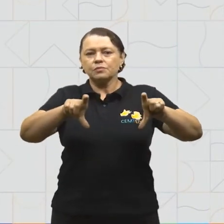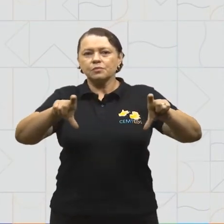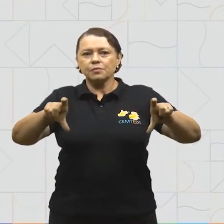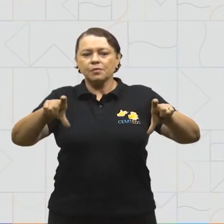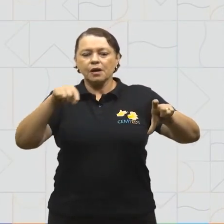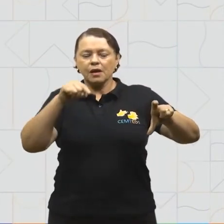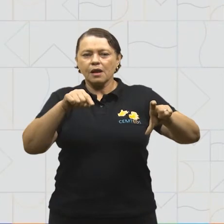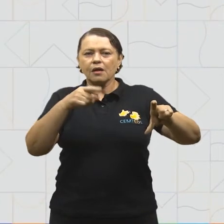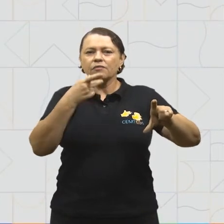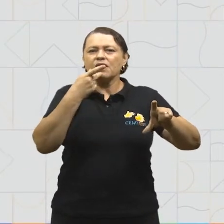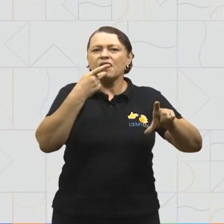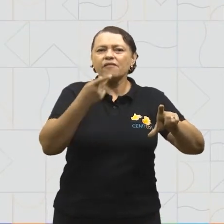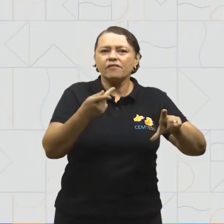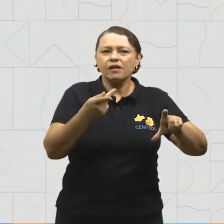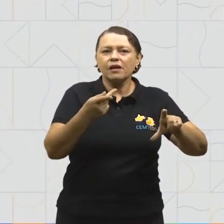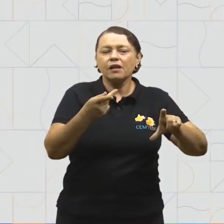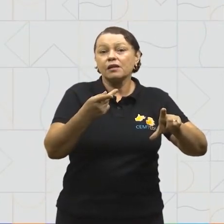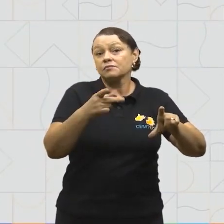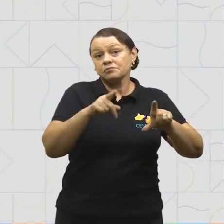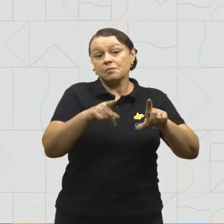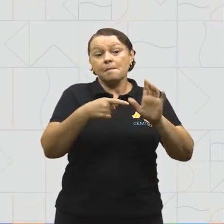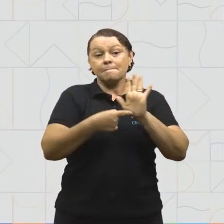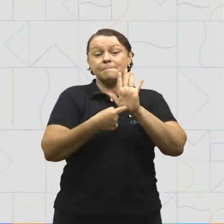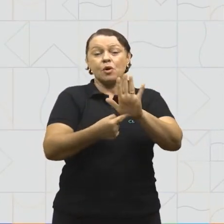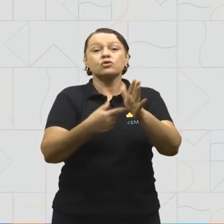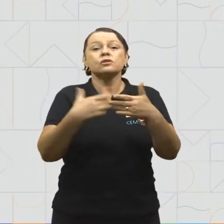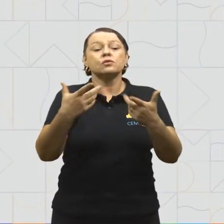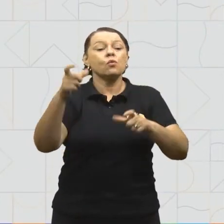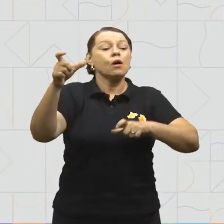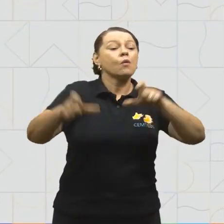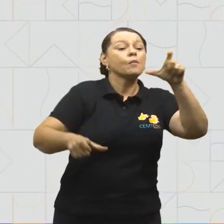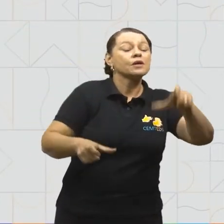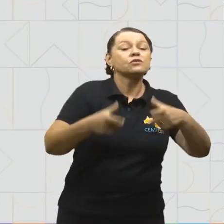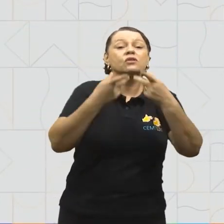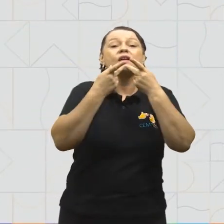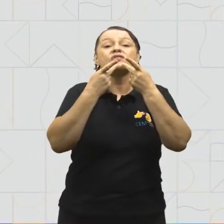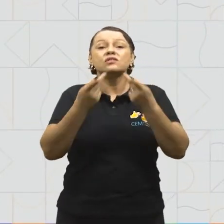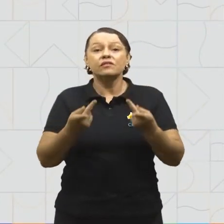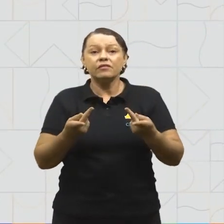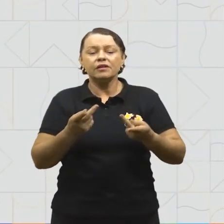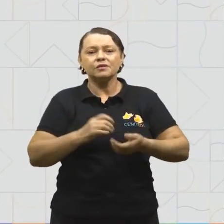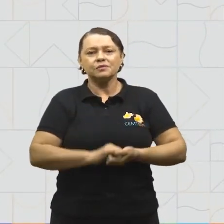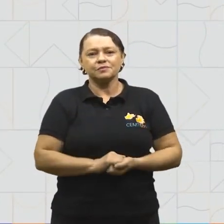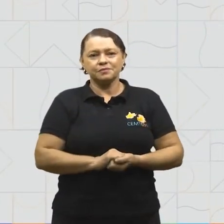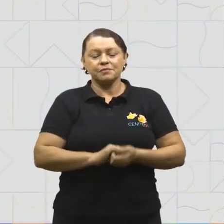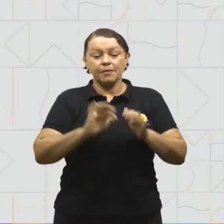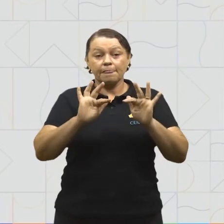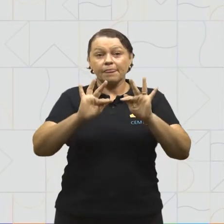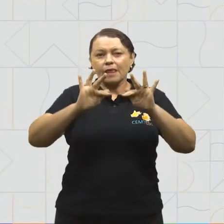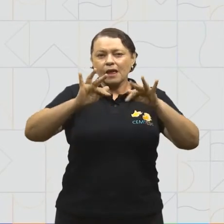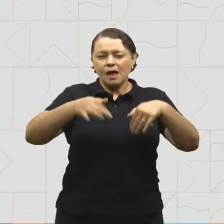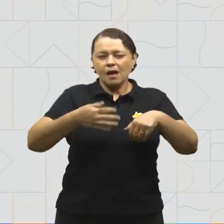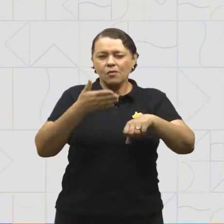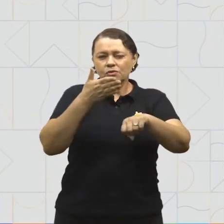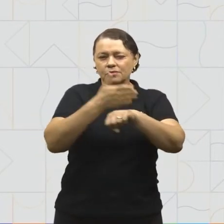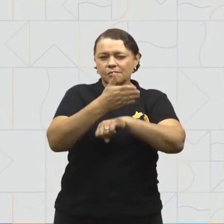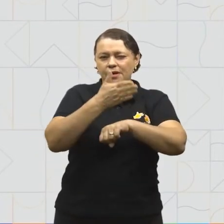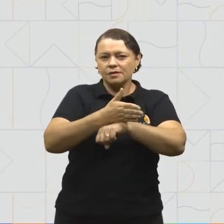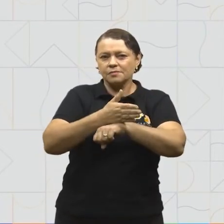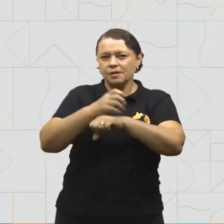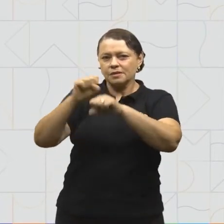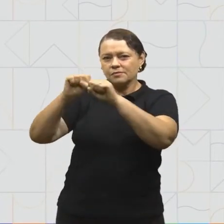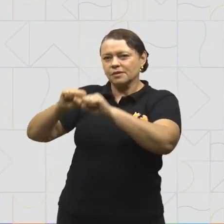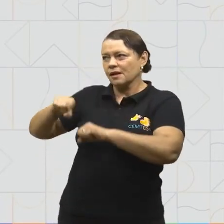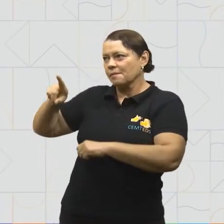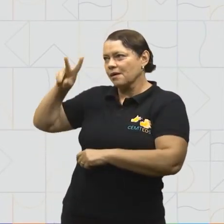fala ou no fim da fala, indicando qual personagem falou. Vamos para a última participação da nossa máquina de